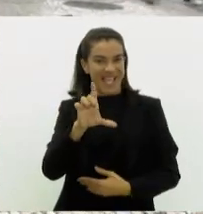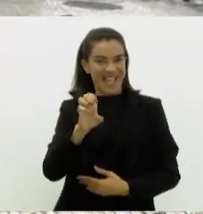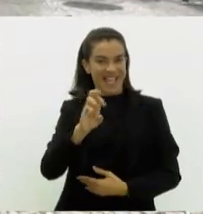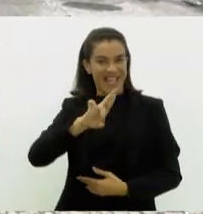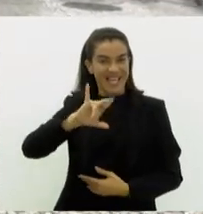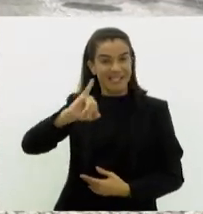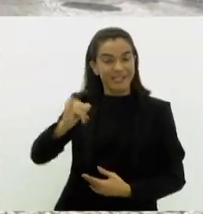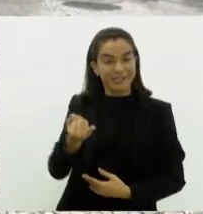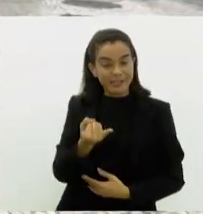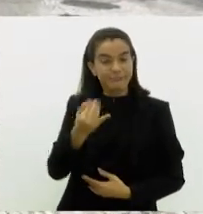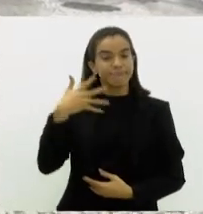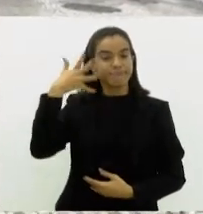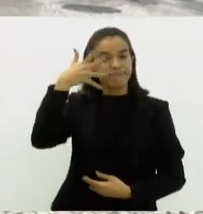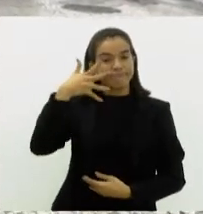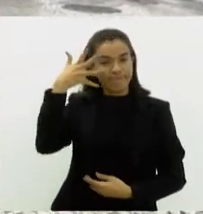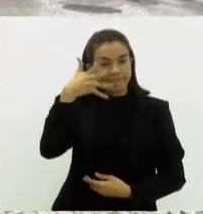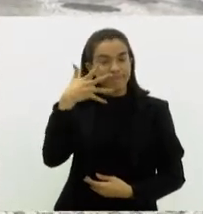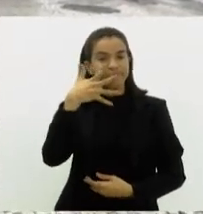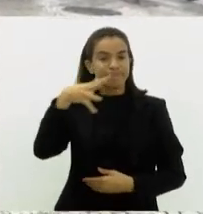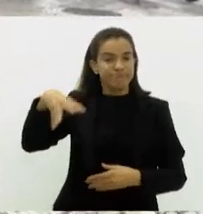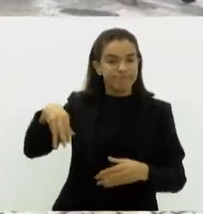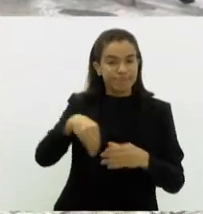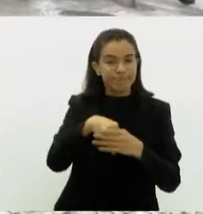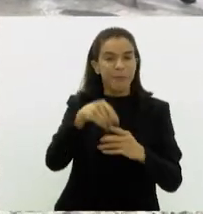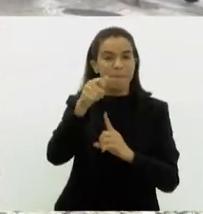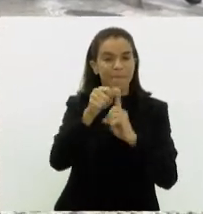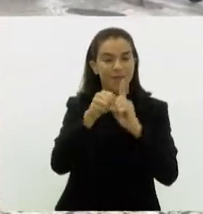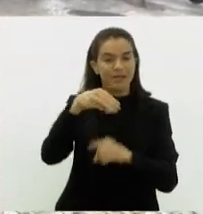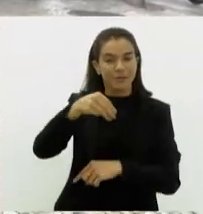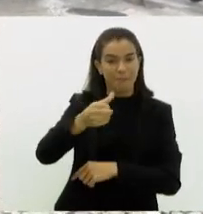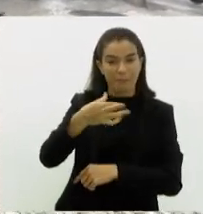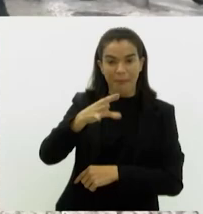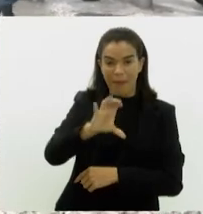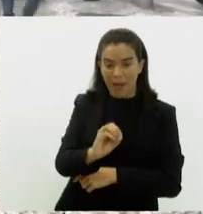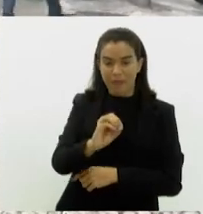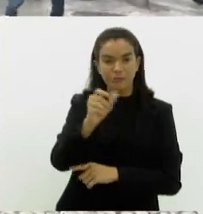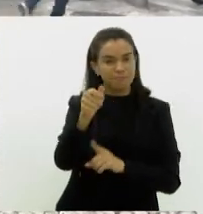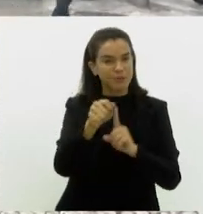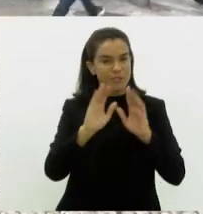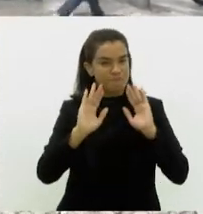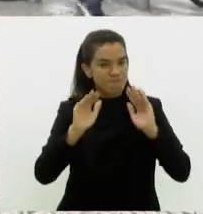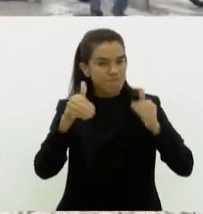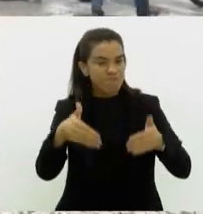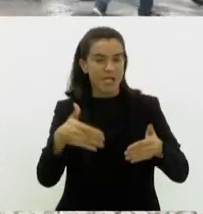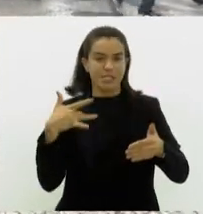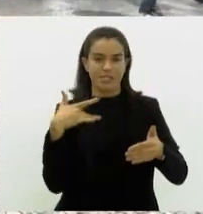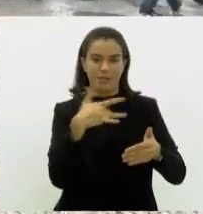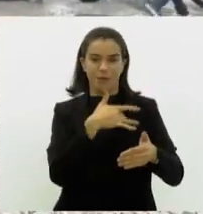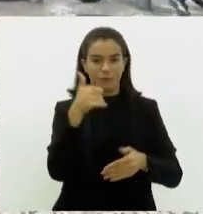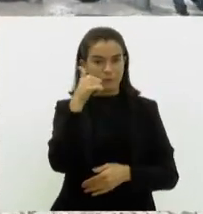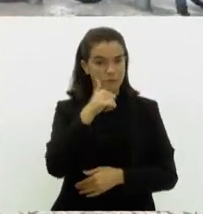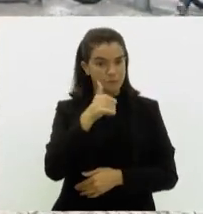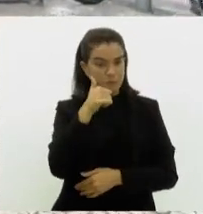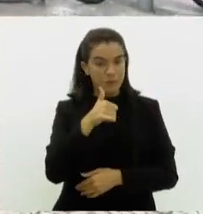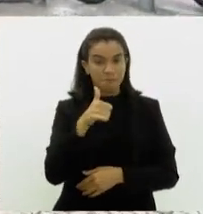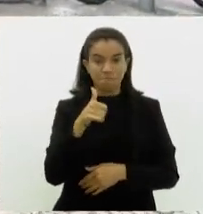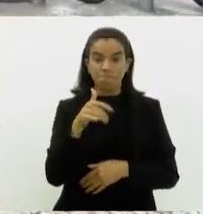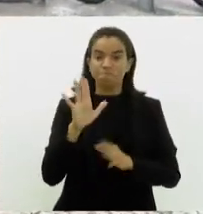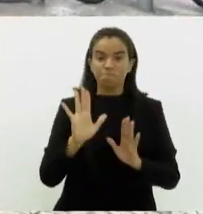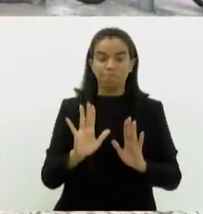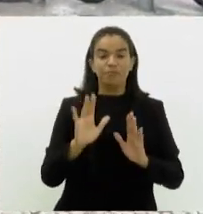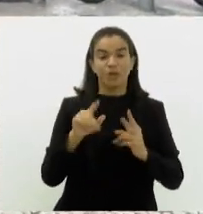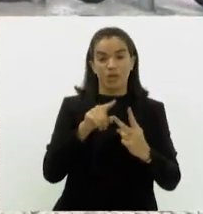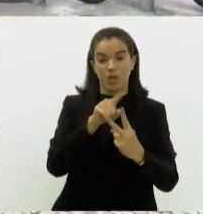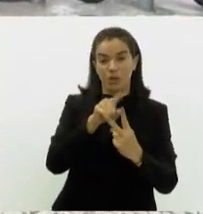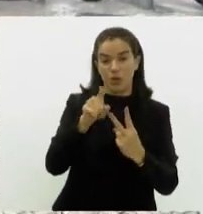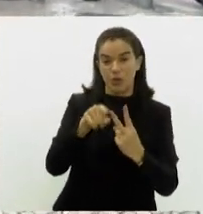Essa palestra está compreendida no mês de março, que é o mês das mulheres. A gente vai focar na saúde das mulheres, particularmente em